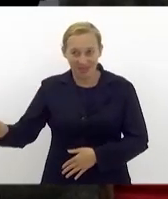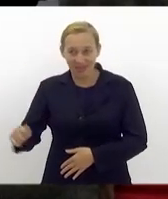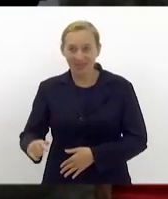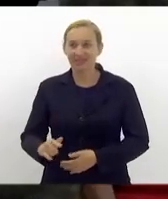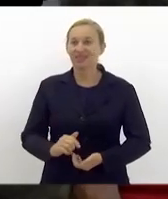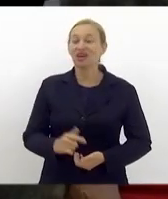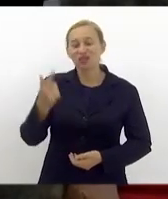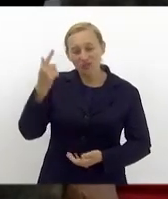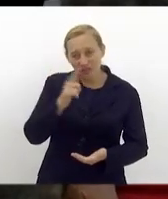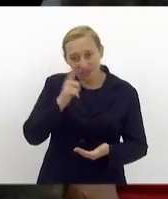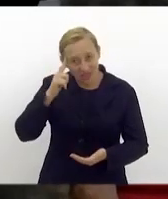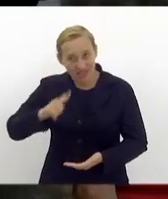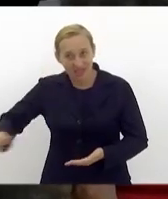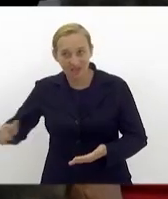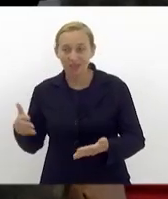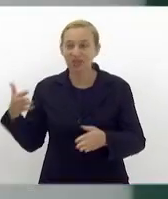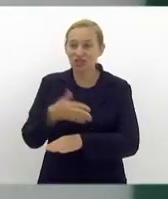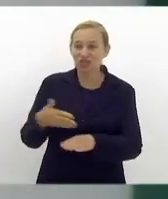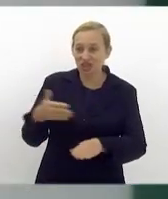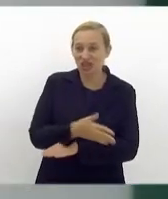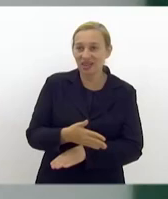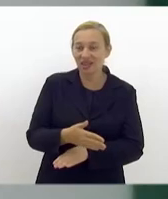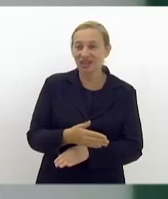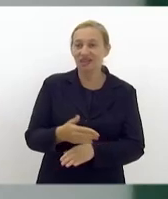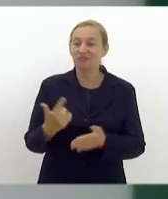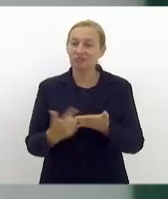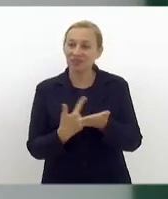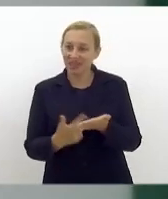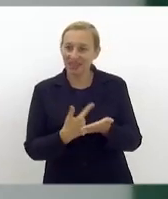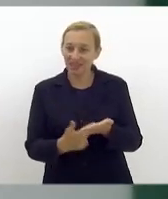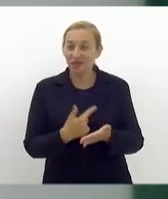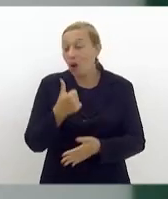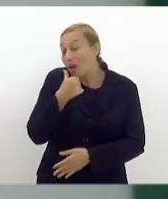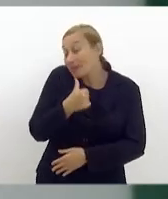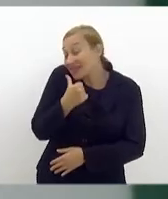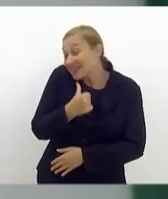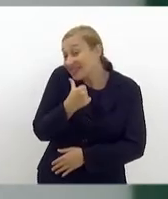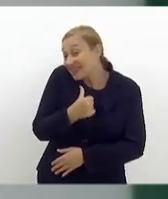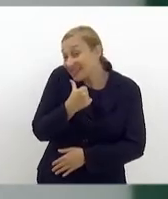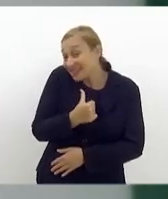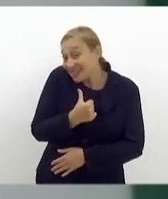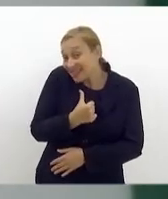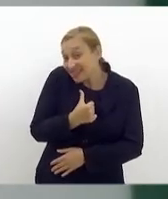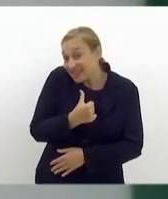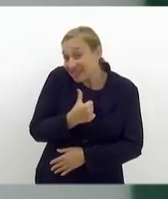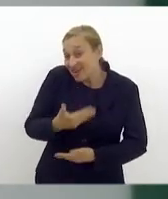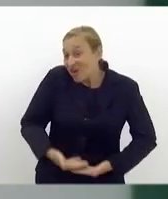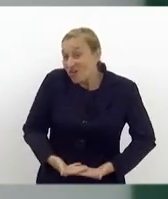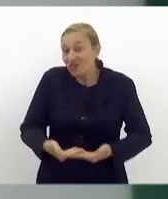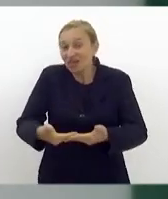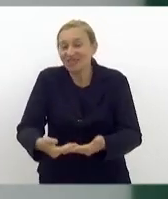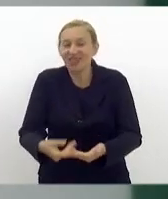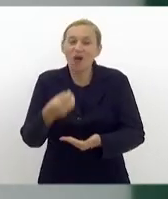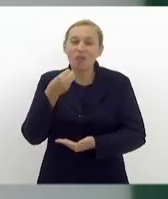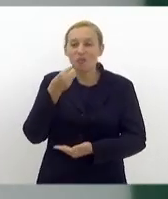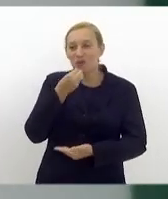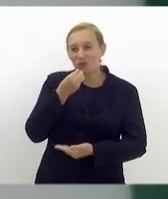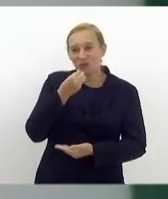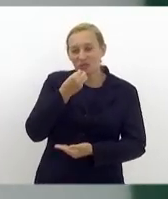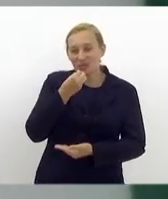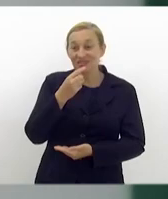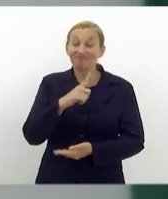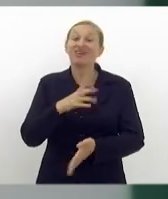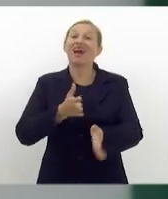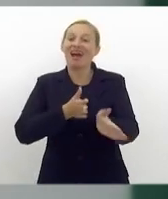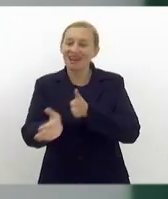Toda semana chega livro. Então, é uma menina que foi oferecida a oportunidade de ter